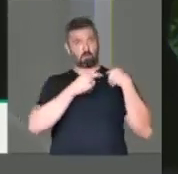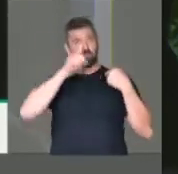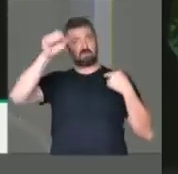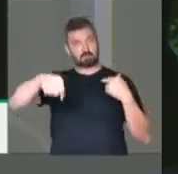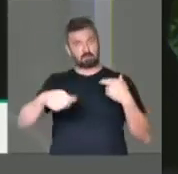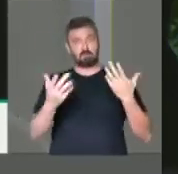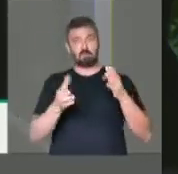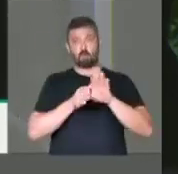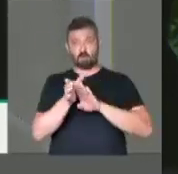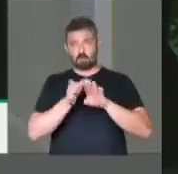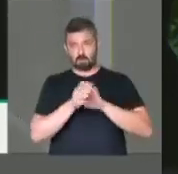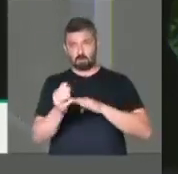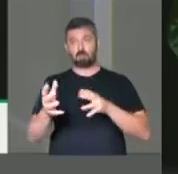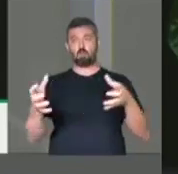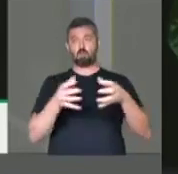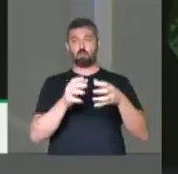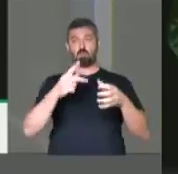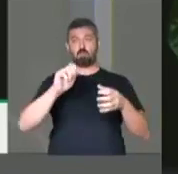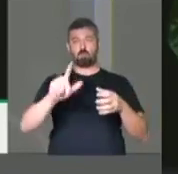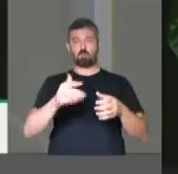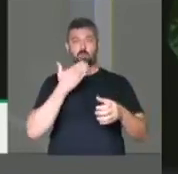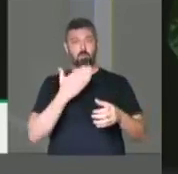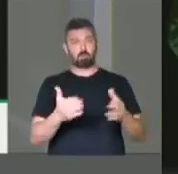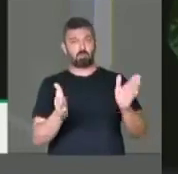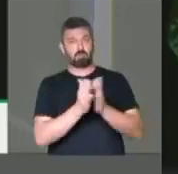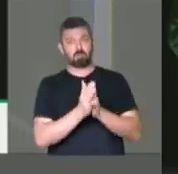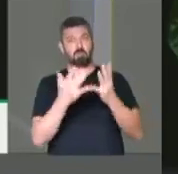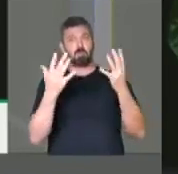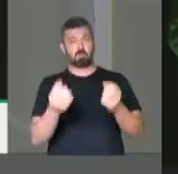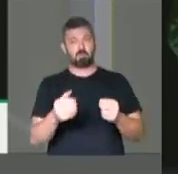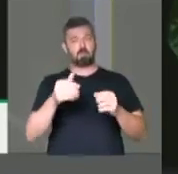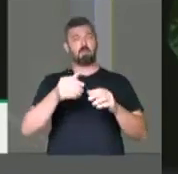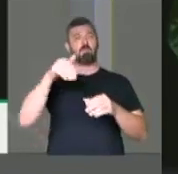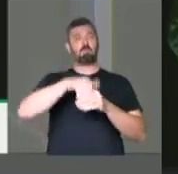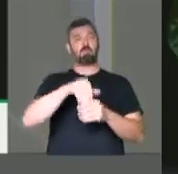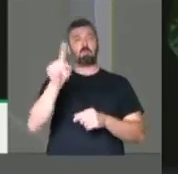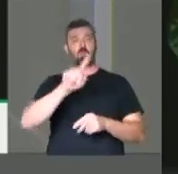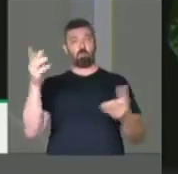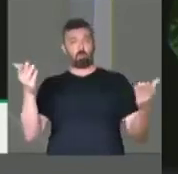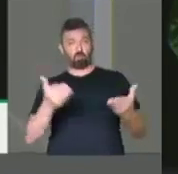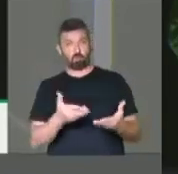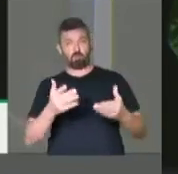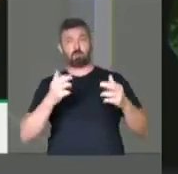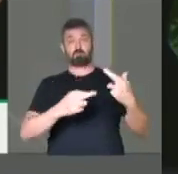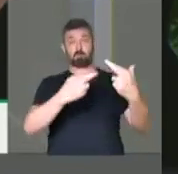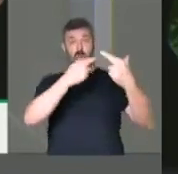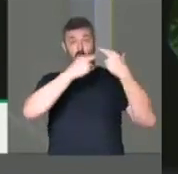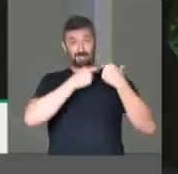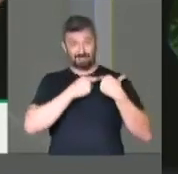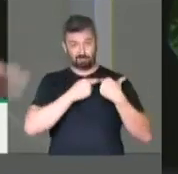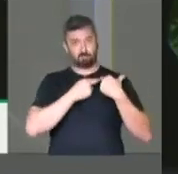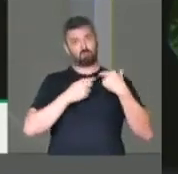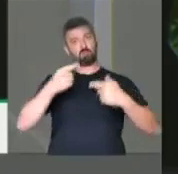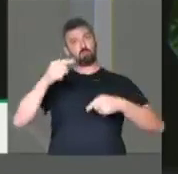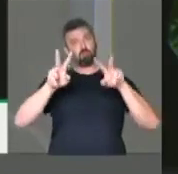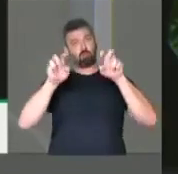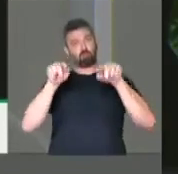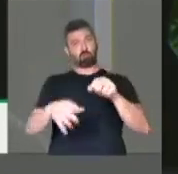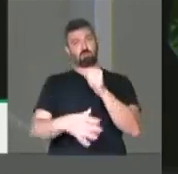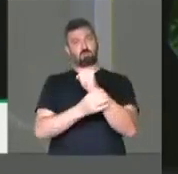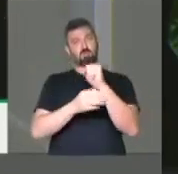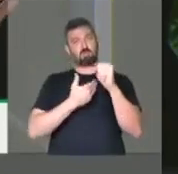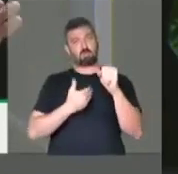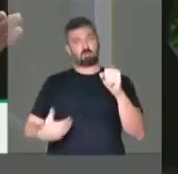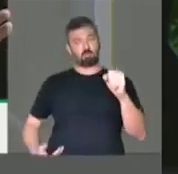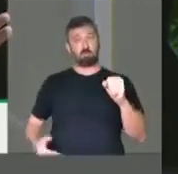encaminhamento feito aqui pela bancada do pessoal, presidente. É que a gente possa retirar de pauta e ter responsabilidade diante da segurança